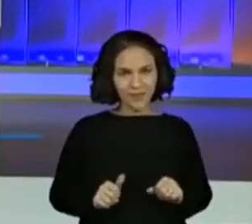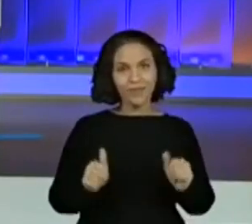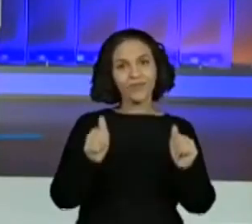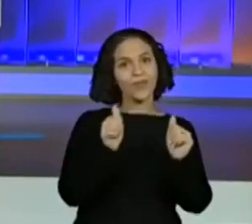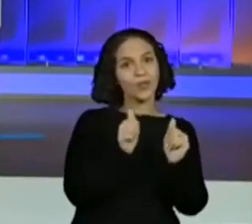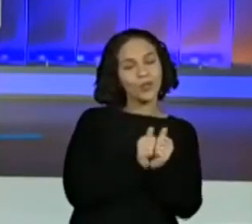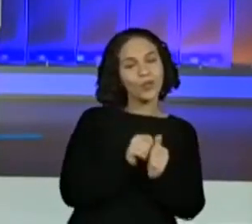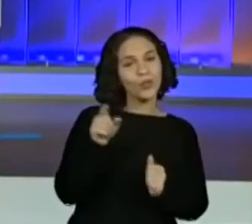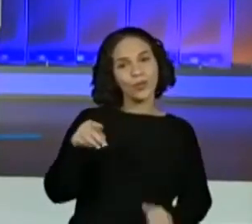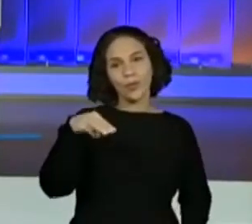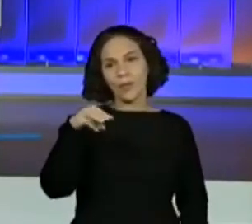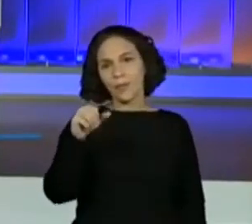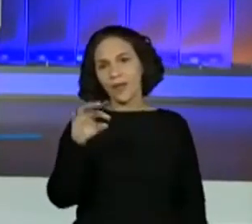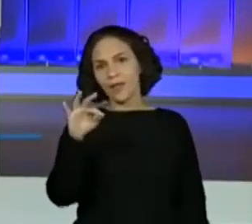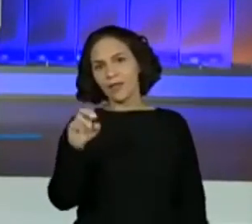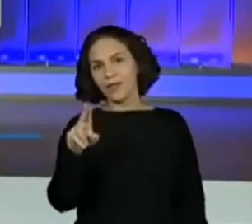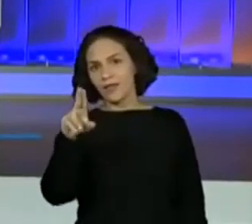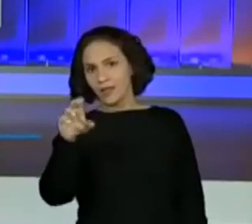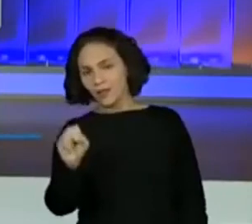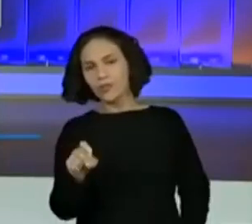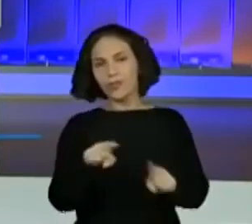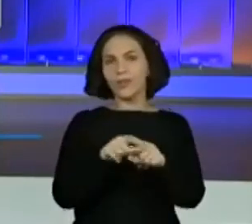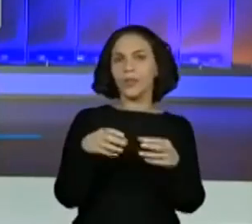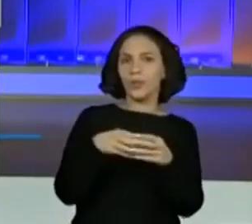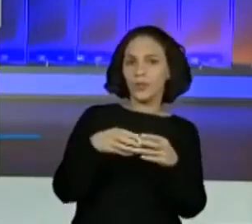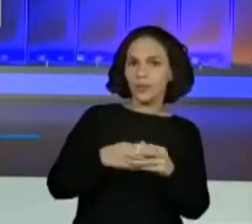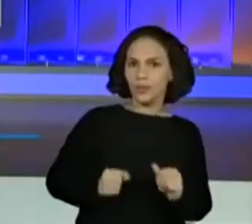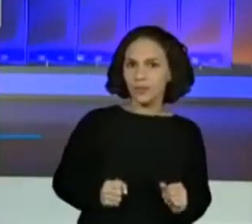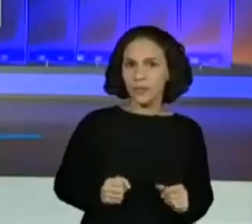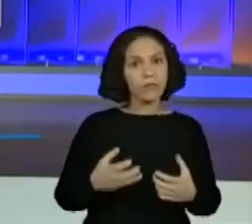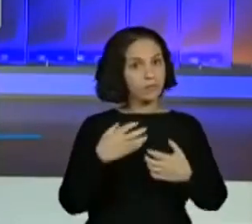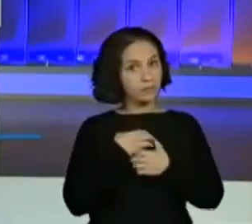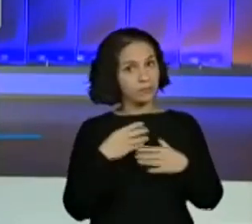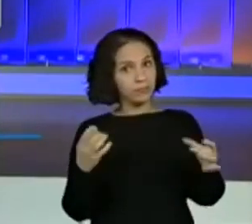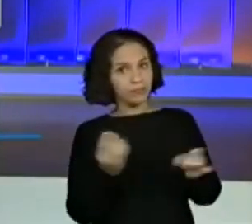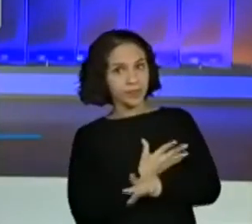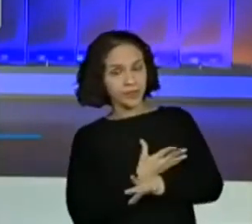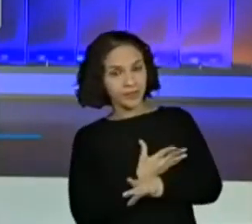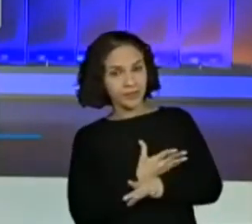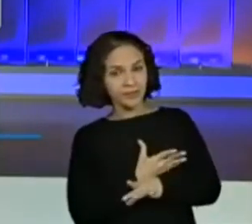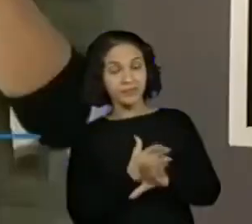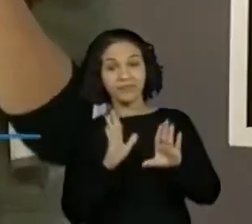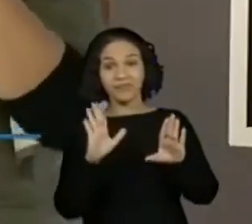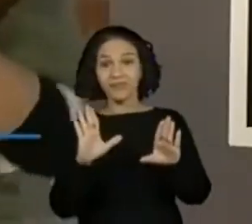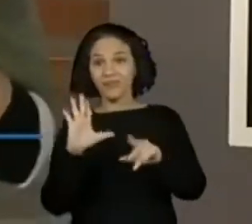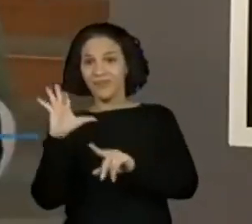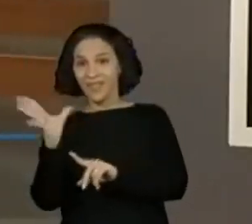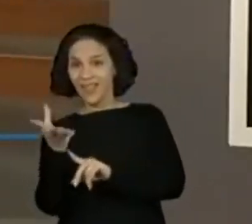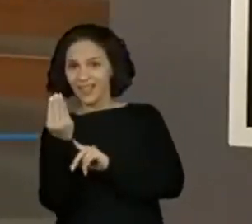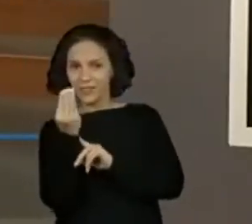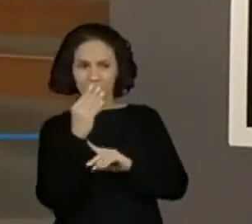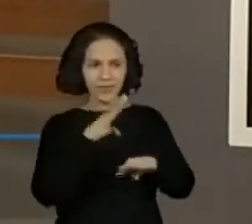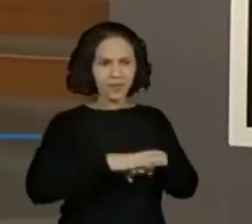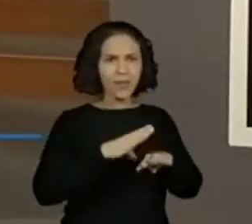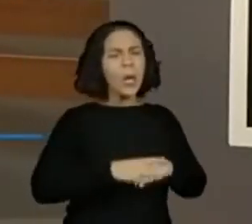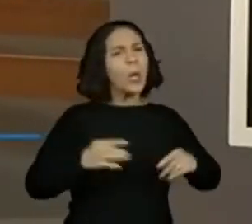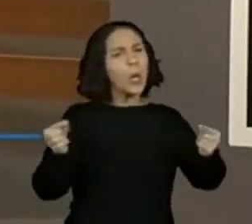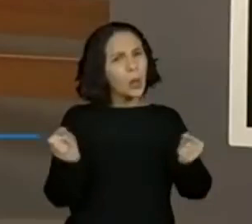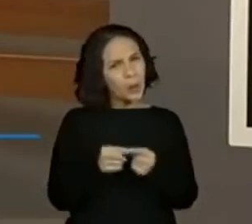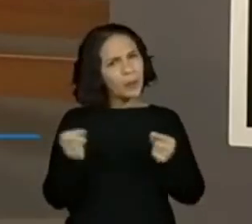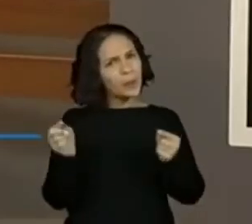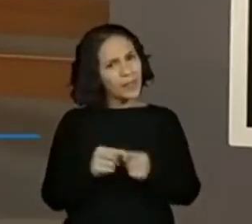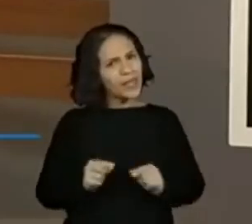sua turma? Que tal? Todo mundo preparado? Será que arte e matemática tem a ver?